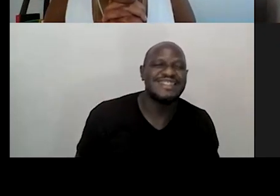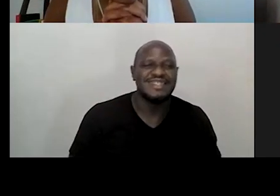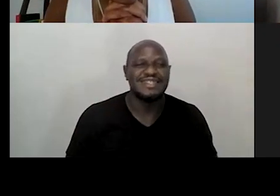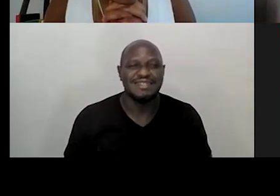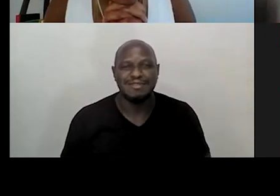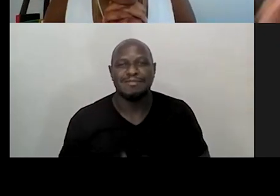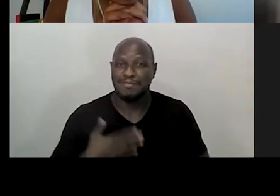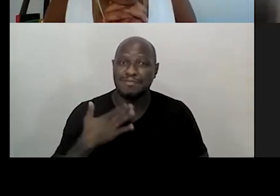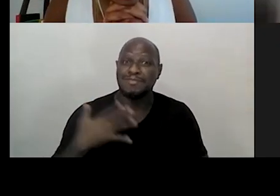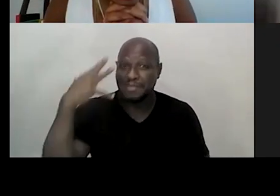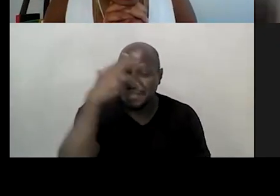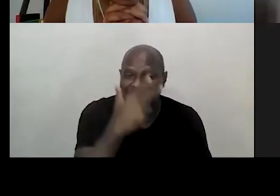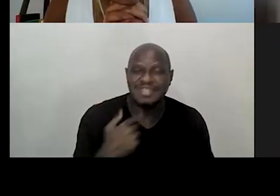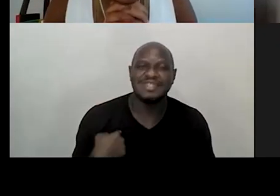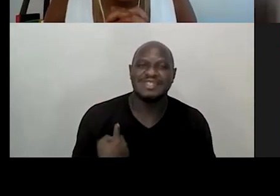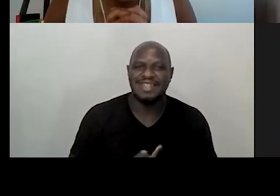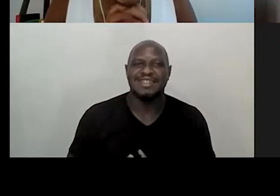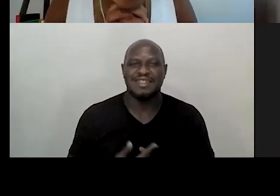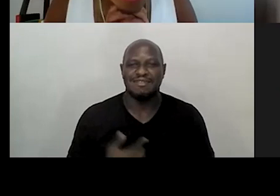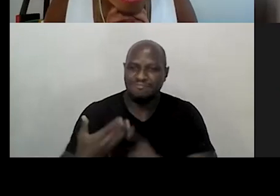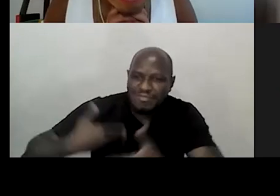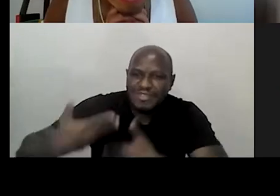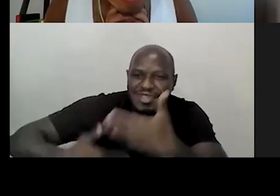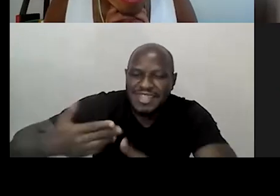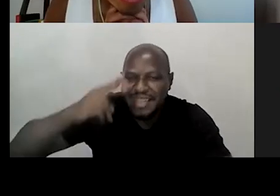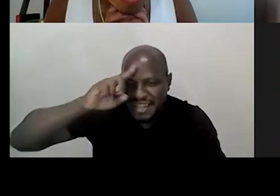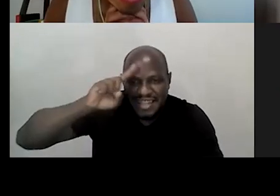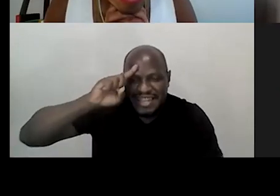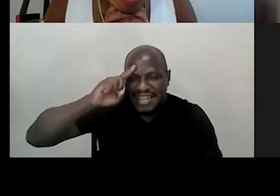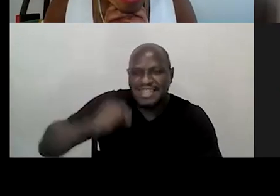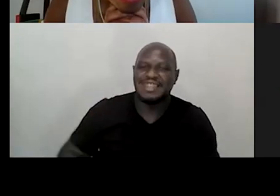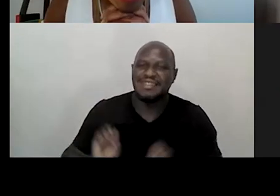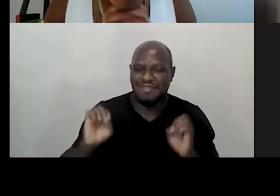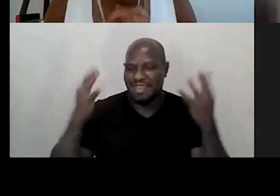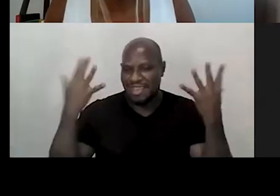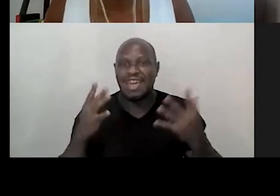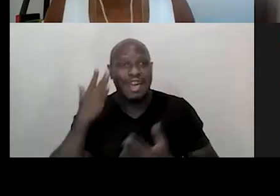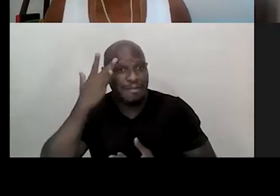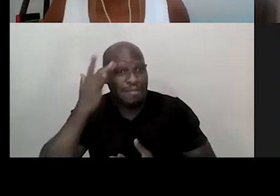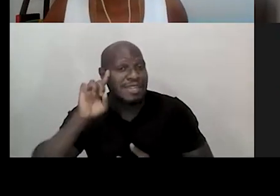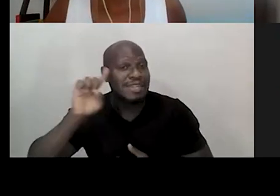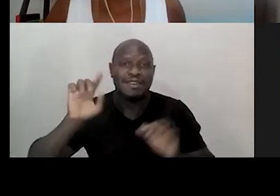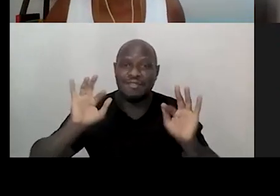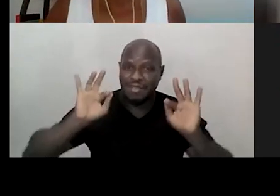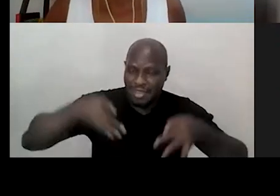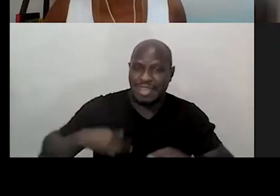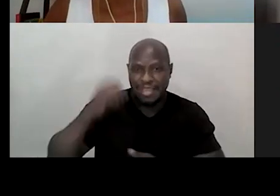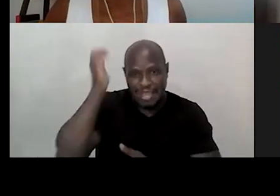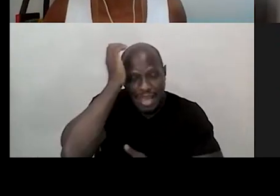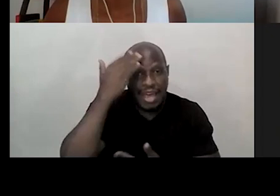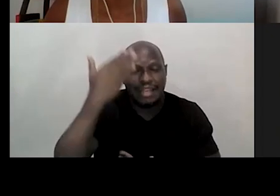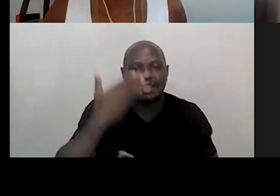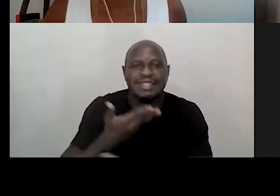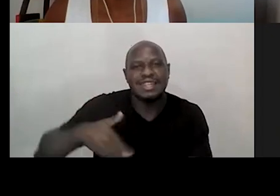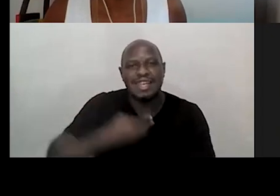foi muito bonito que a gente viu ao longo desses dias do festival. Amanhã a gente está encerrando. Em nome do SESC, agradeço a presença de